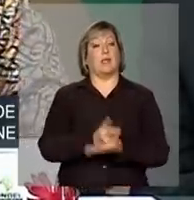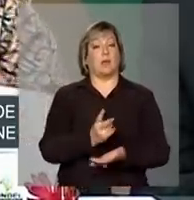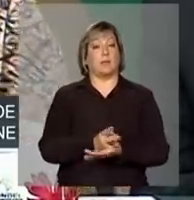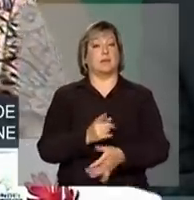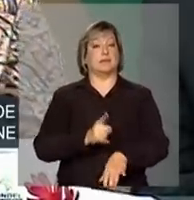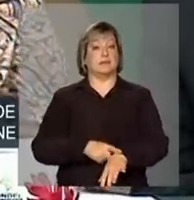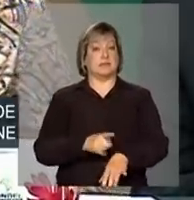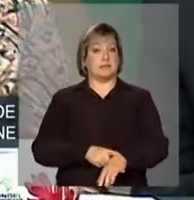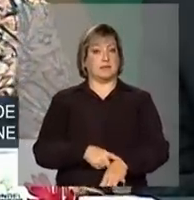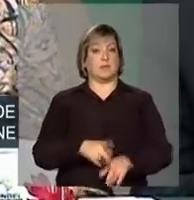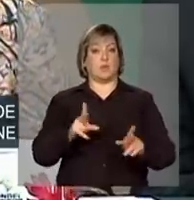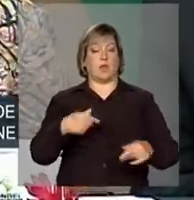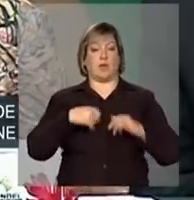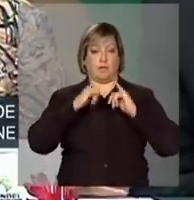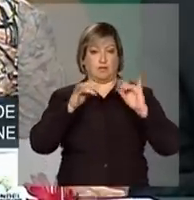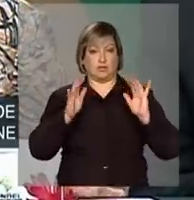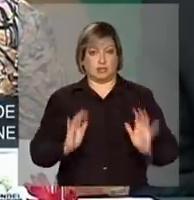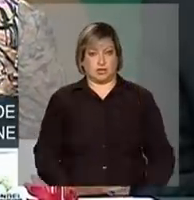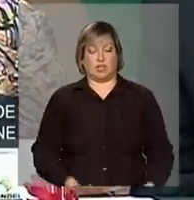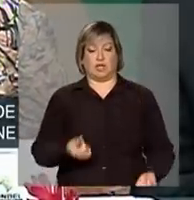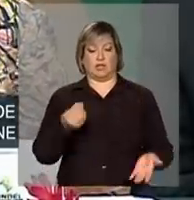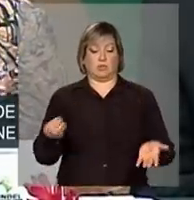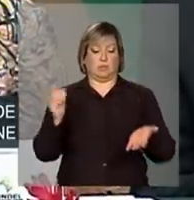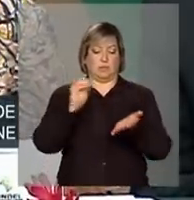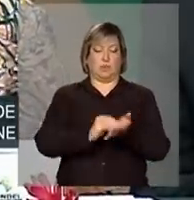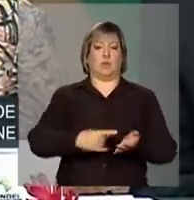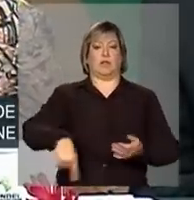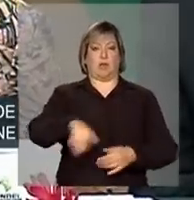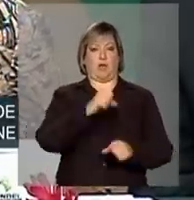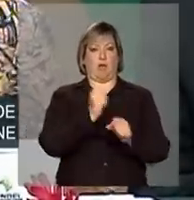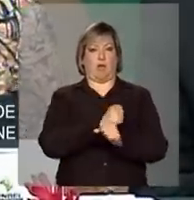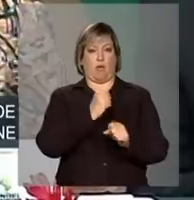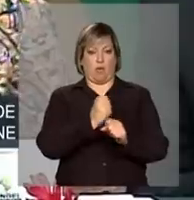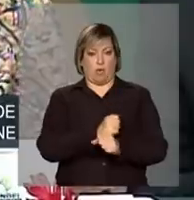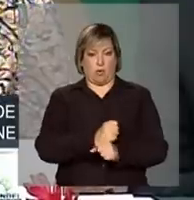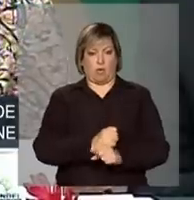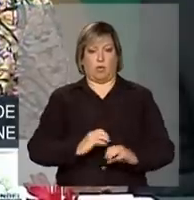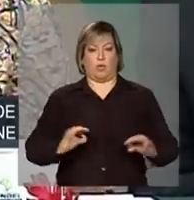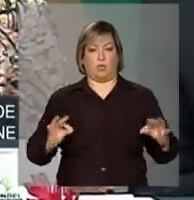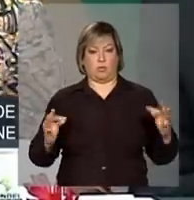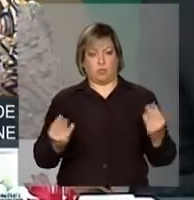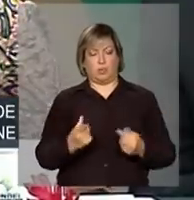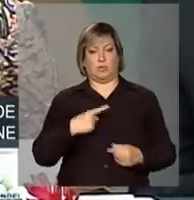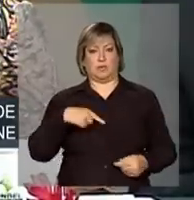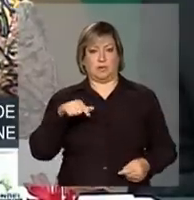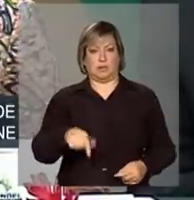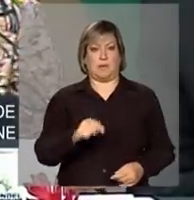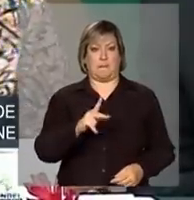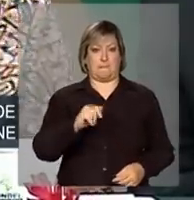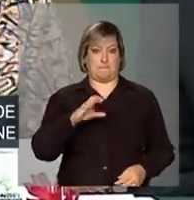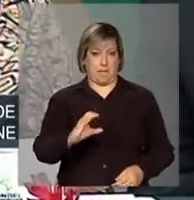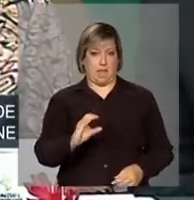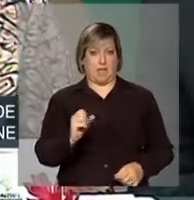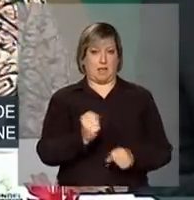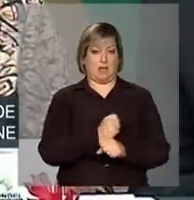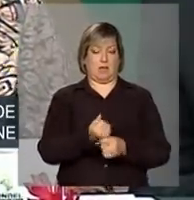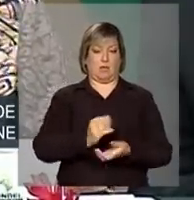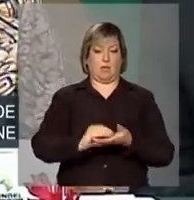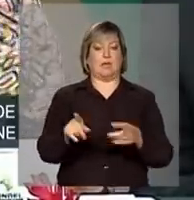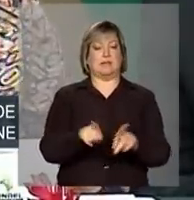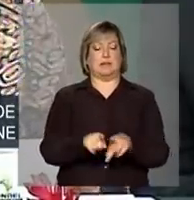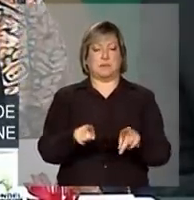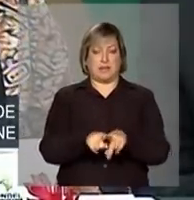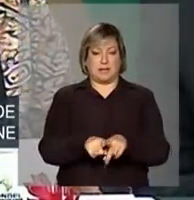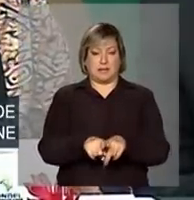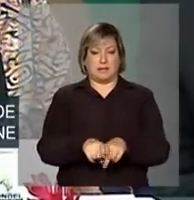como eu disse, está aplicado nessas obras todo o RDC, porque são obras do PAC, e também